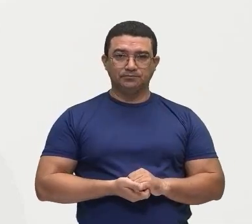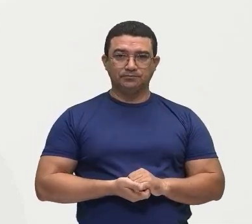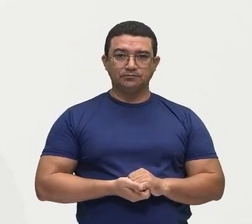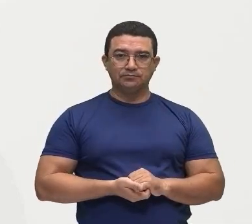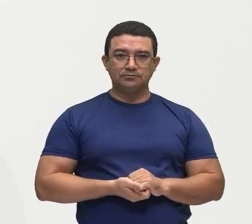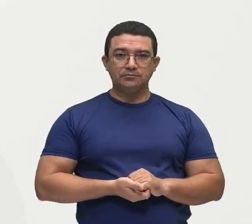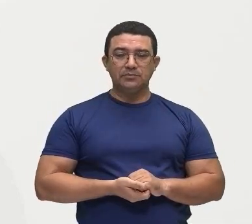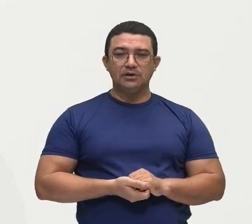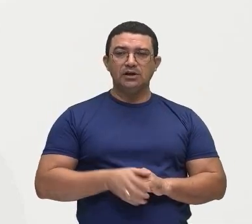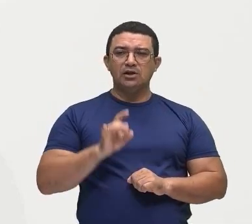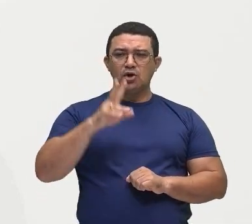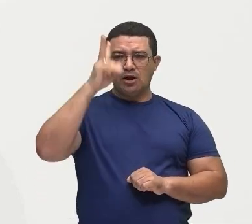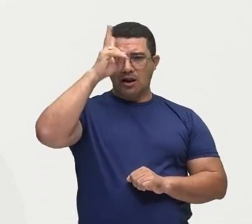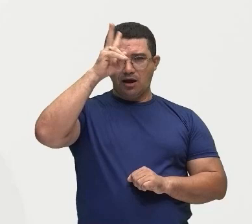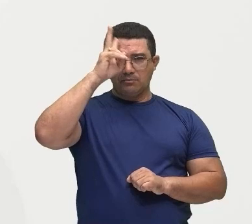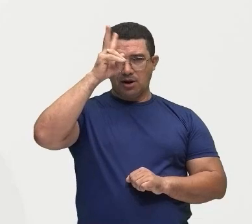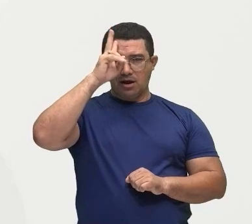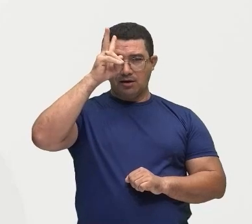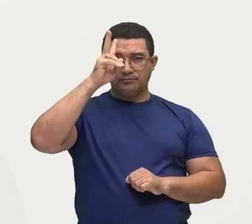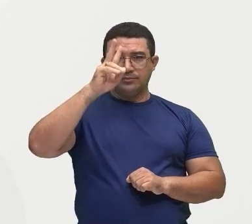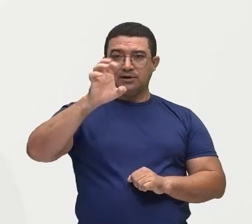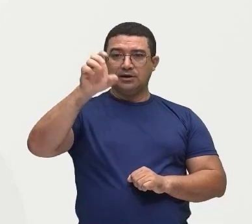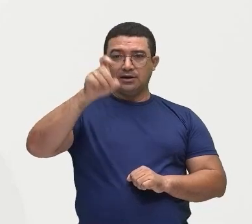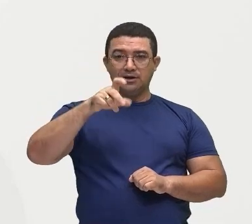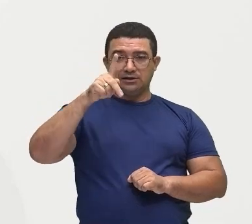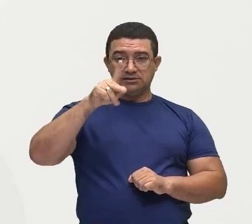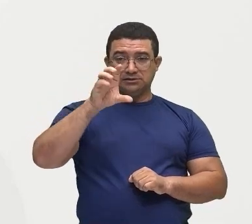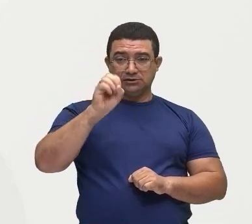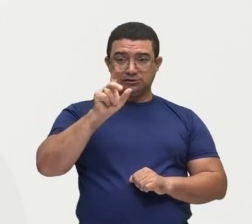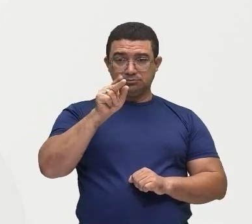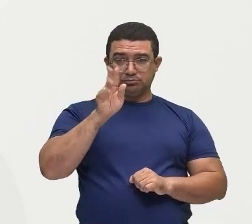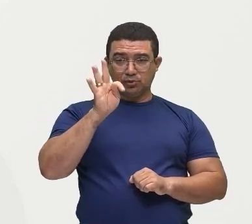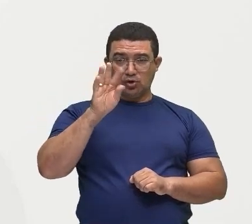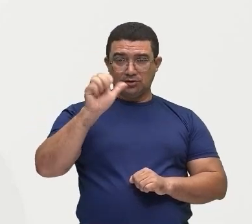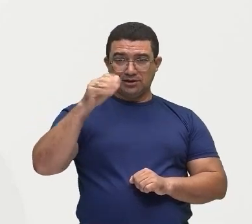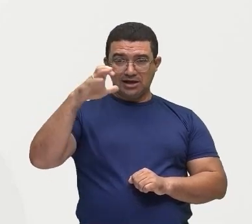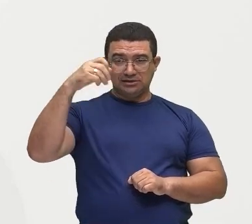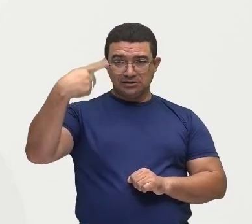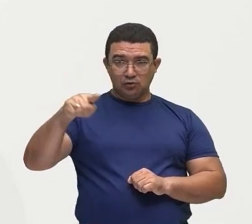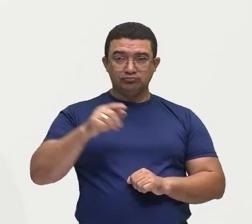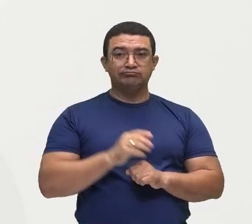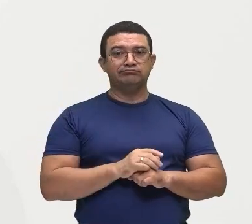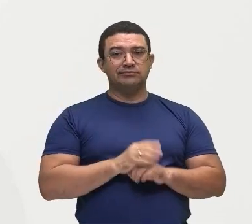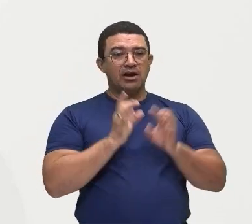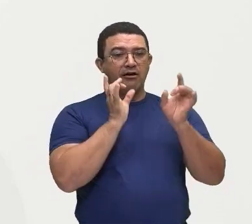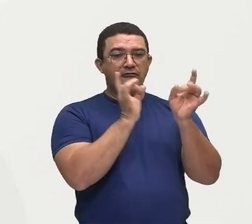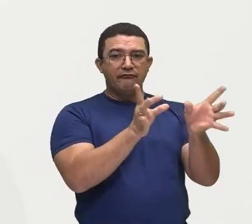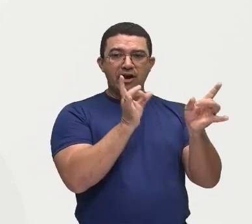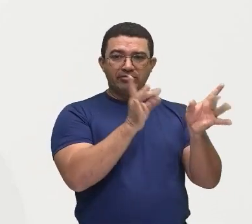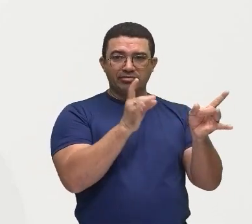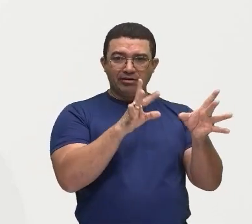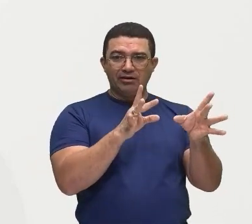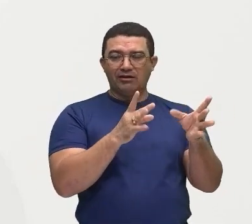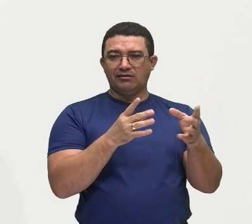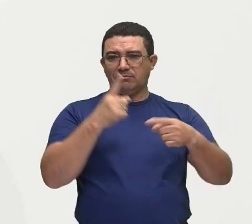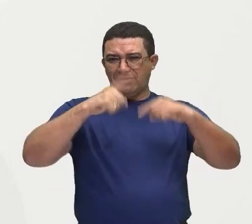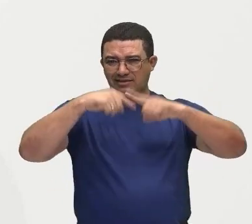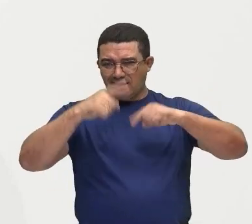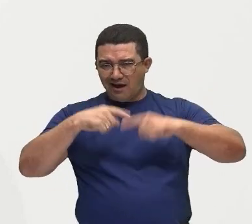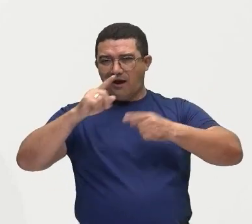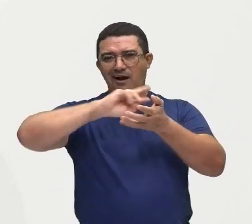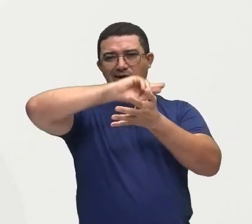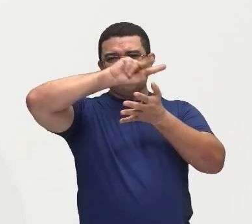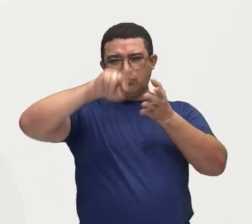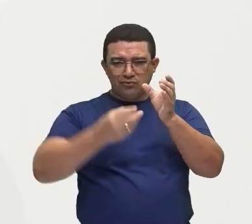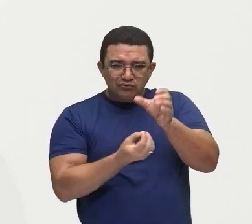gente relembrar, né? Eu estou comercializando com outro país, tá? Exportar, a gente tem